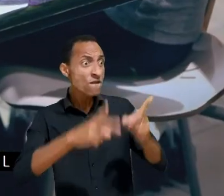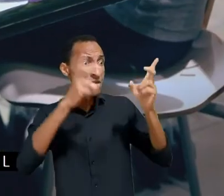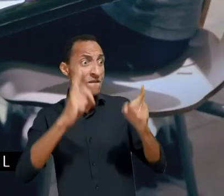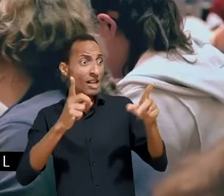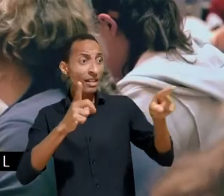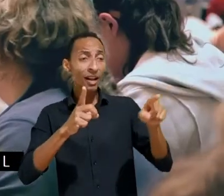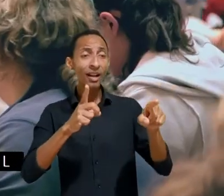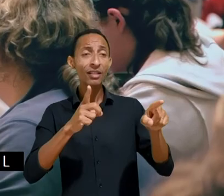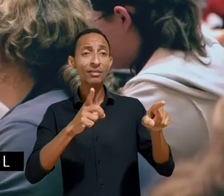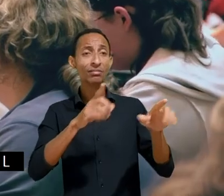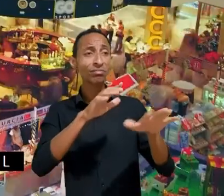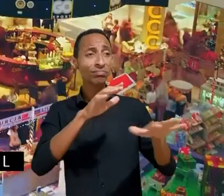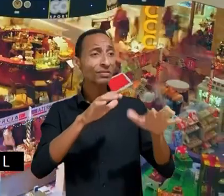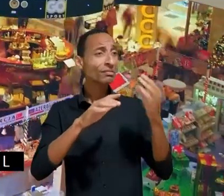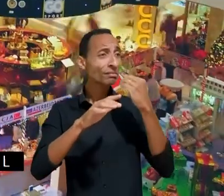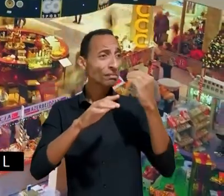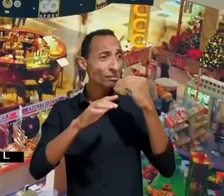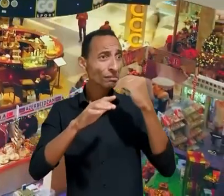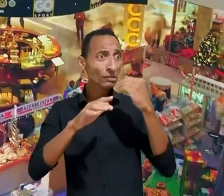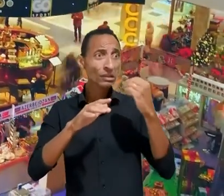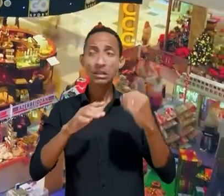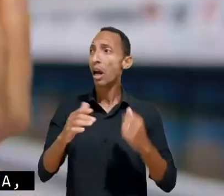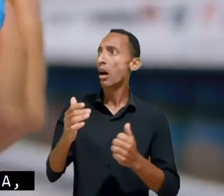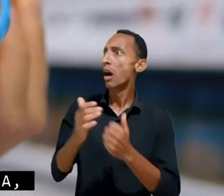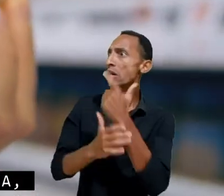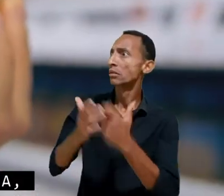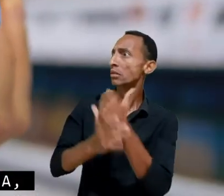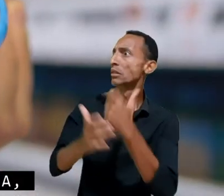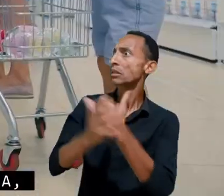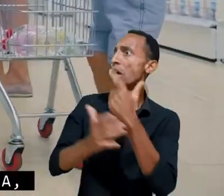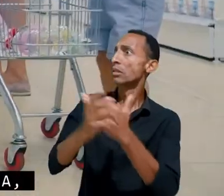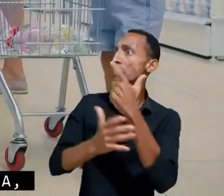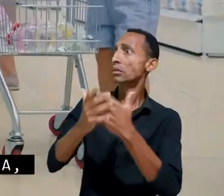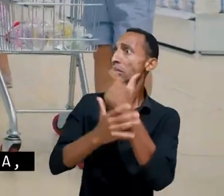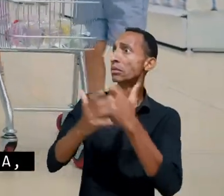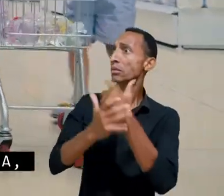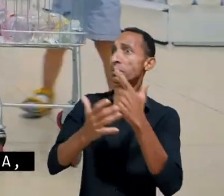insere valores consumistas em seres humanos em plena fase de desenvolvimento